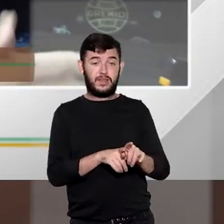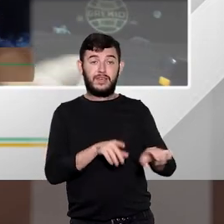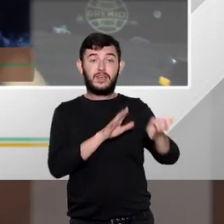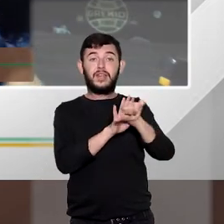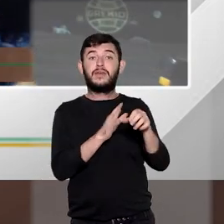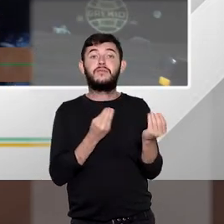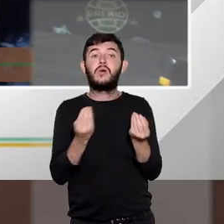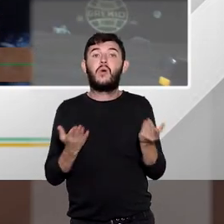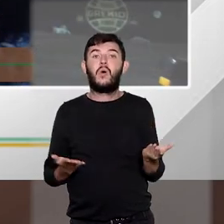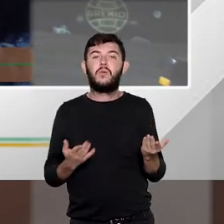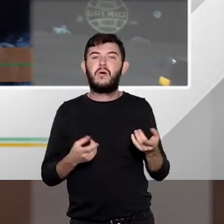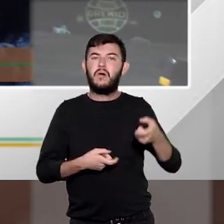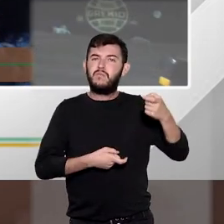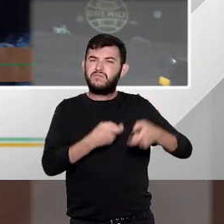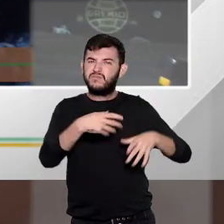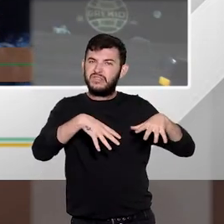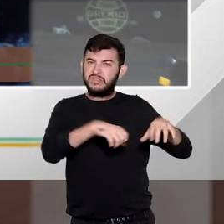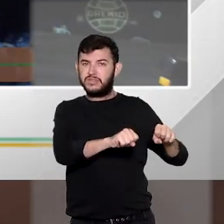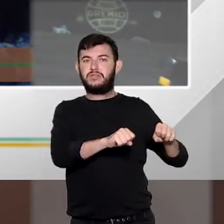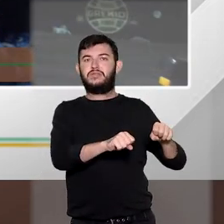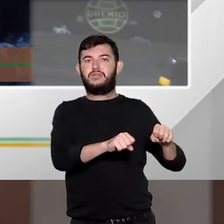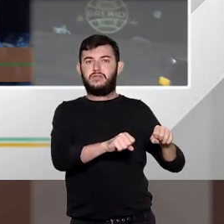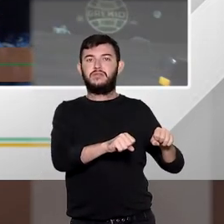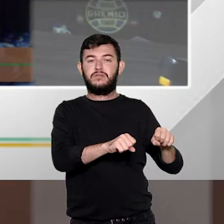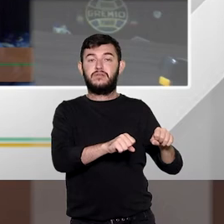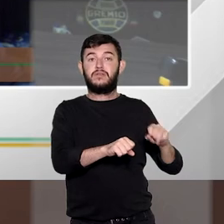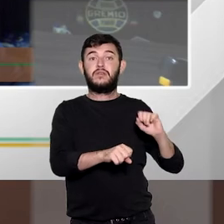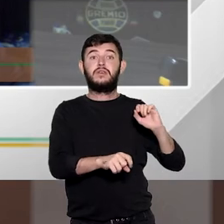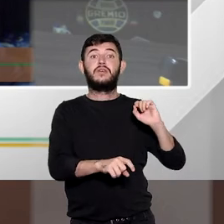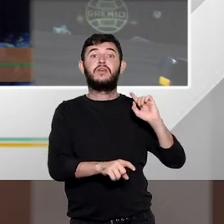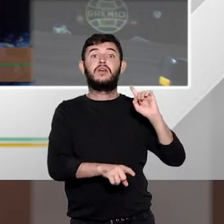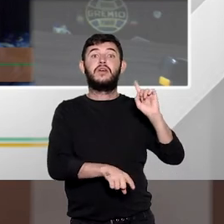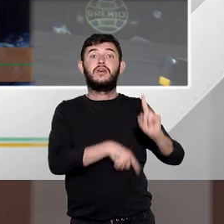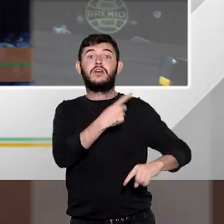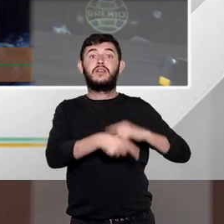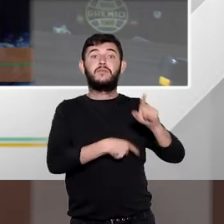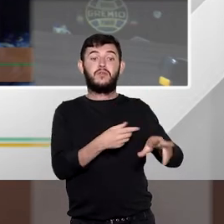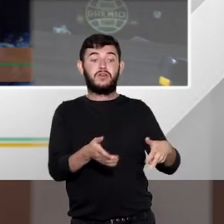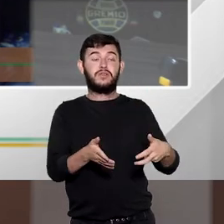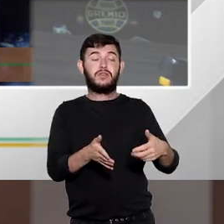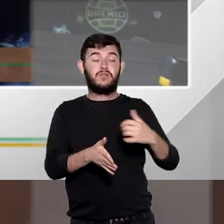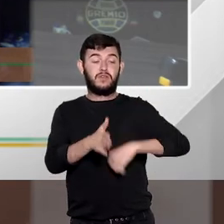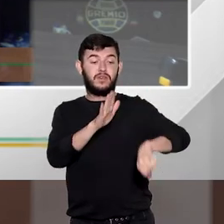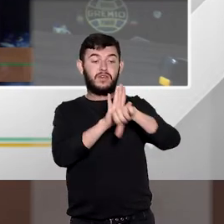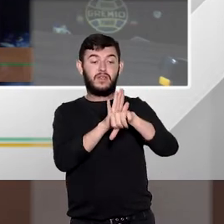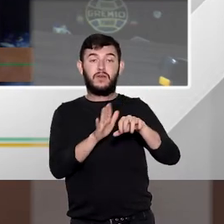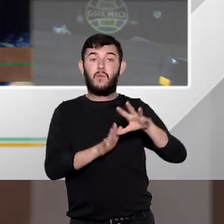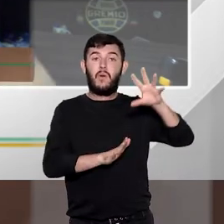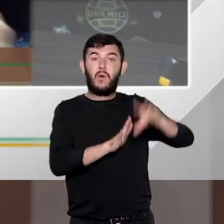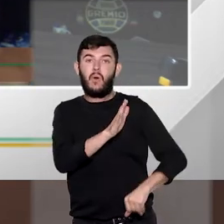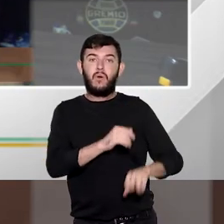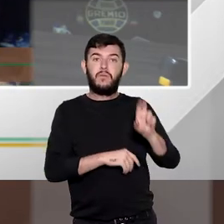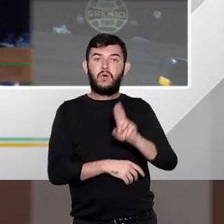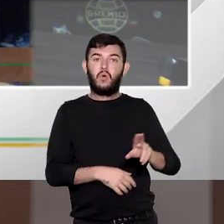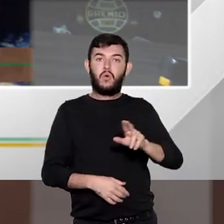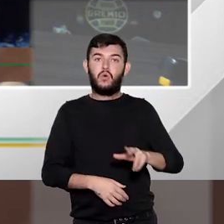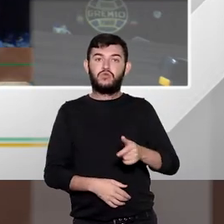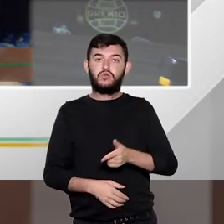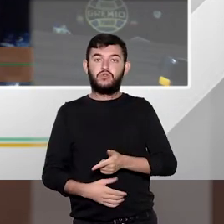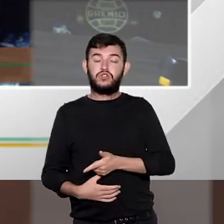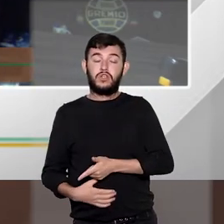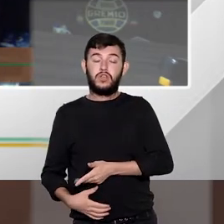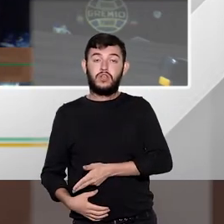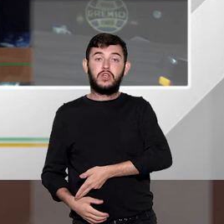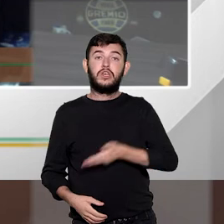estupro e depois ele é condenado pelo crime de roubo majorado pelo emprego de arma veja que nesse caso ele